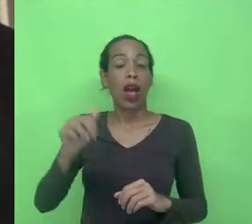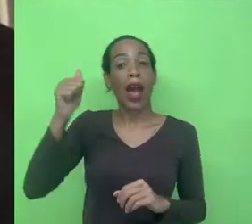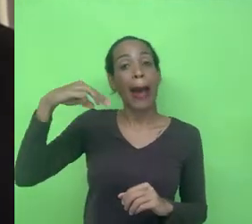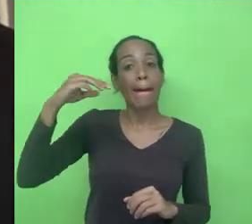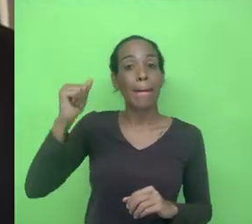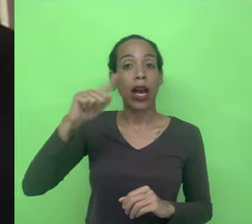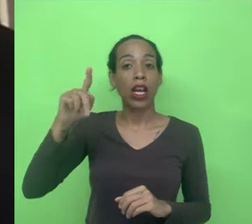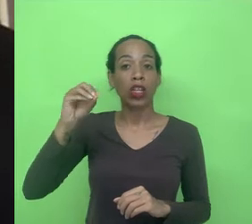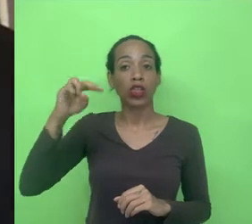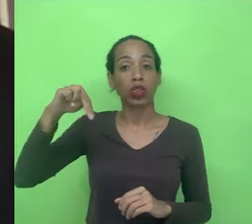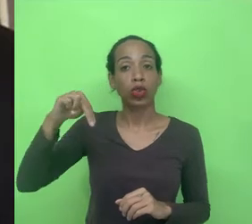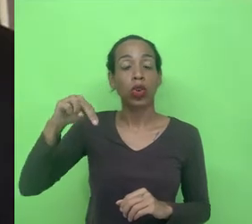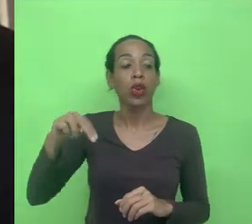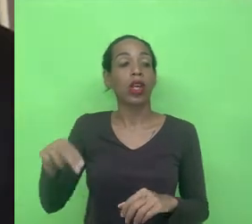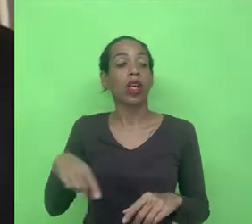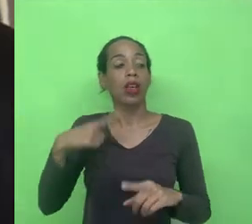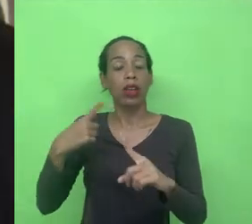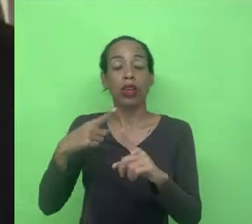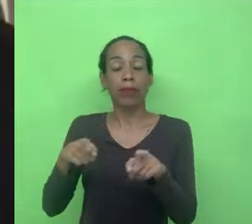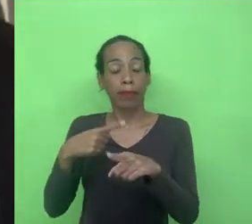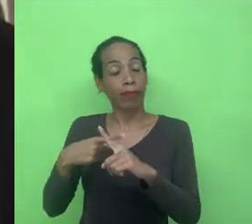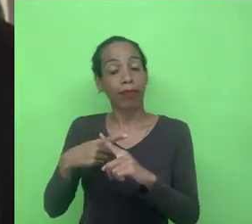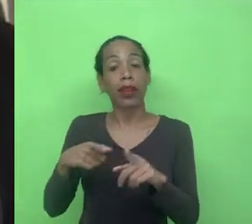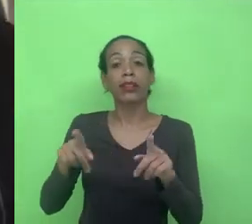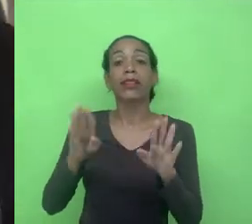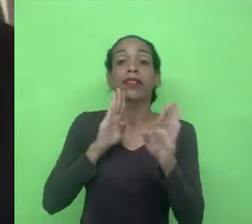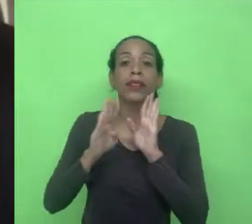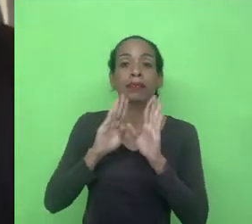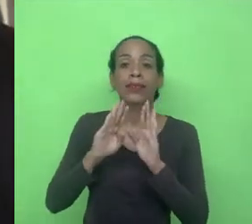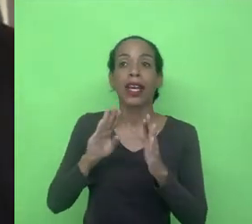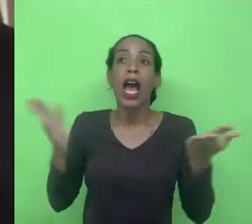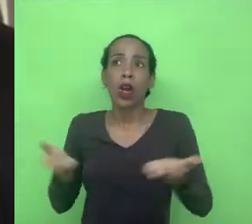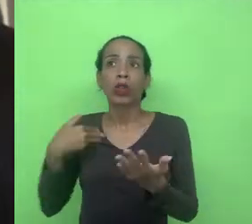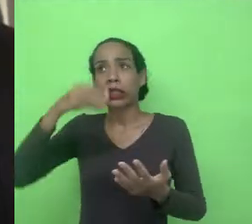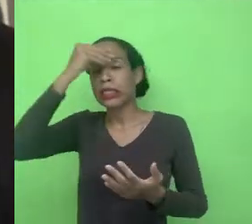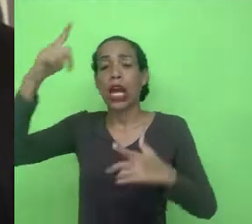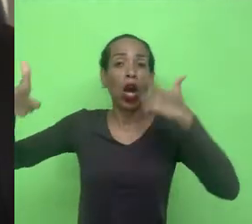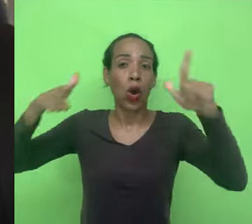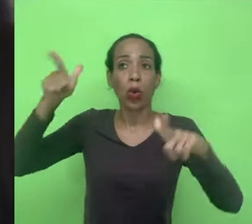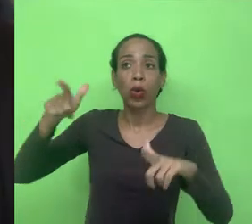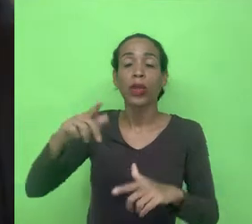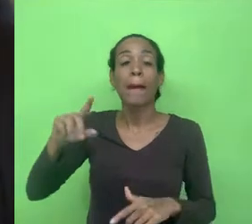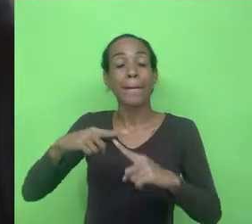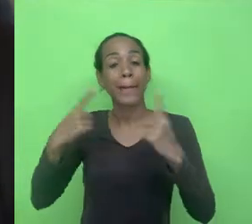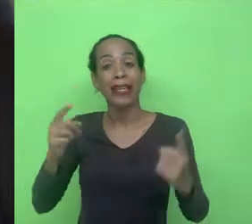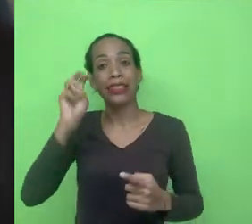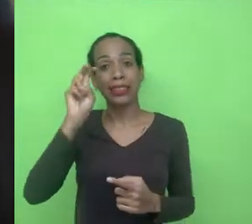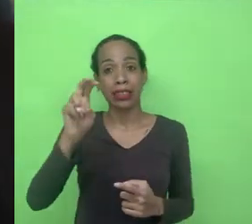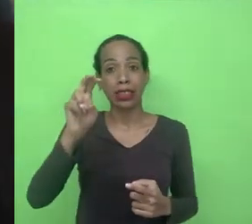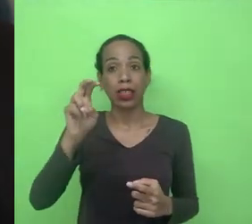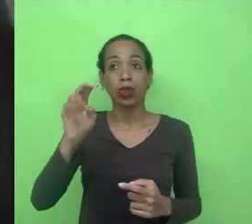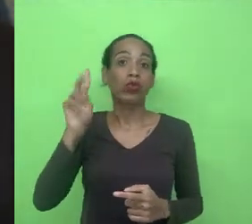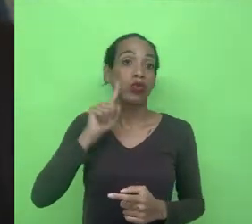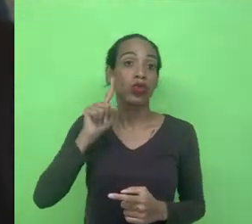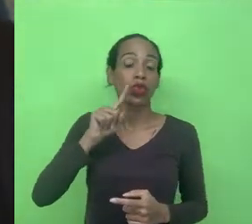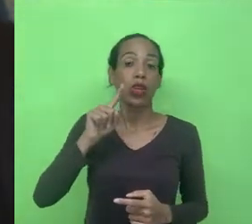enfim, eu esqueci as outras agora, mas as cinco big techs dos Estados Unidos, Microsoft,